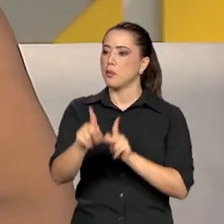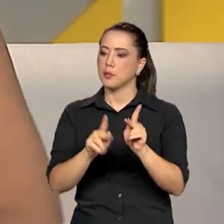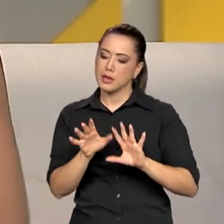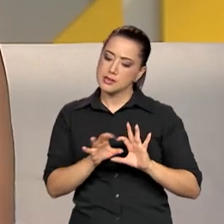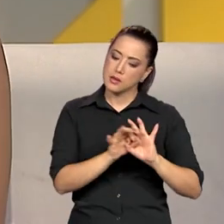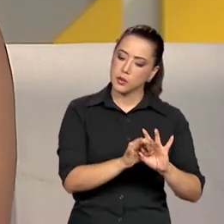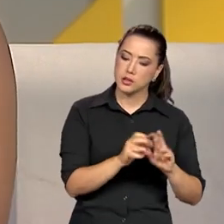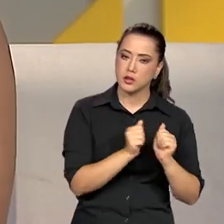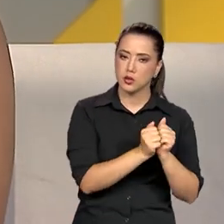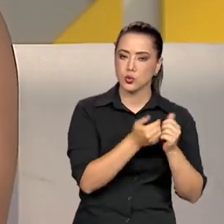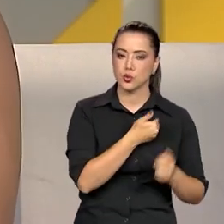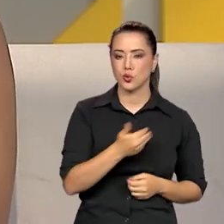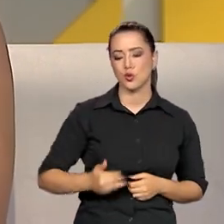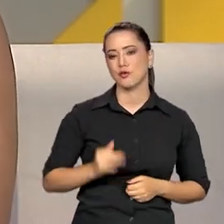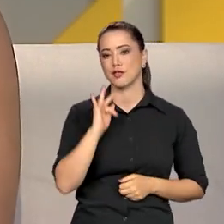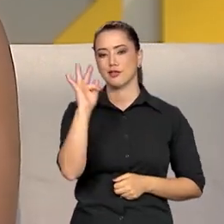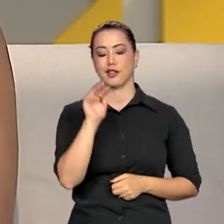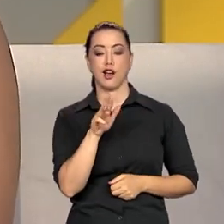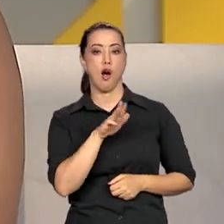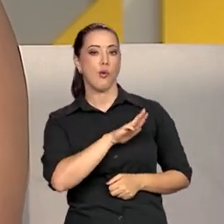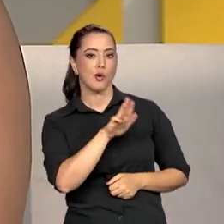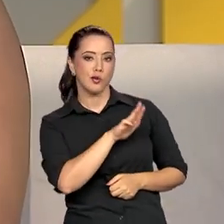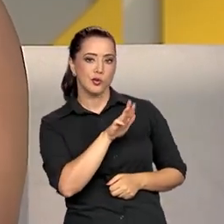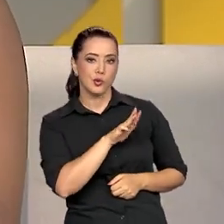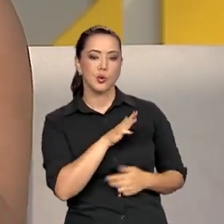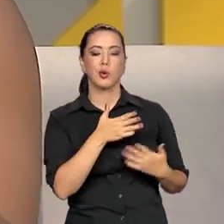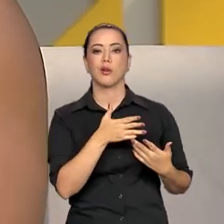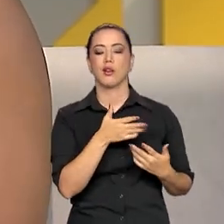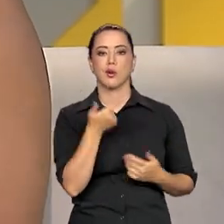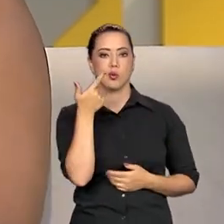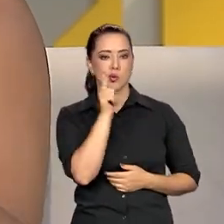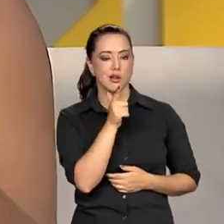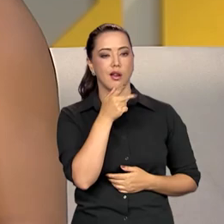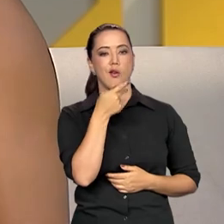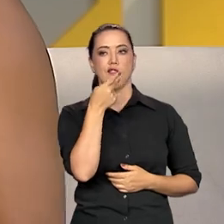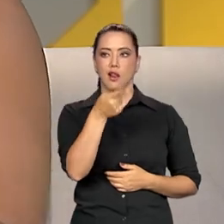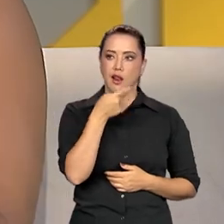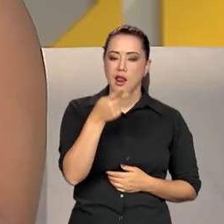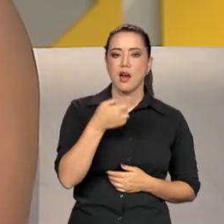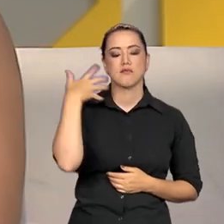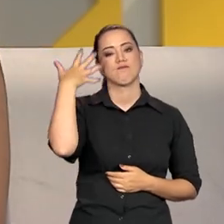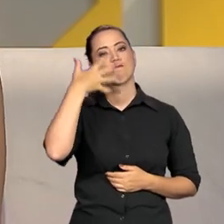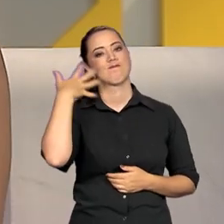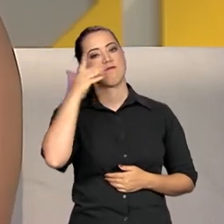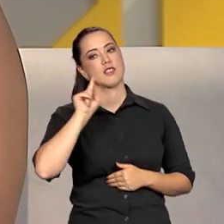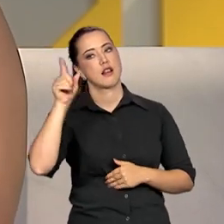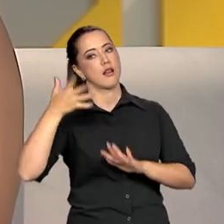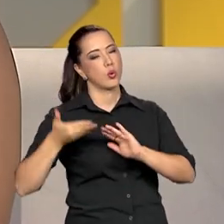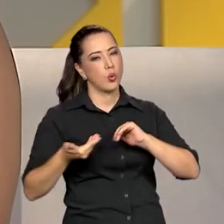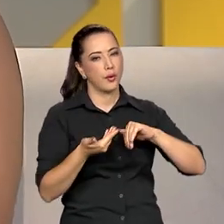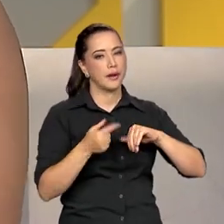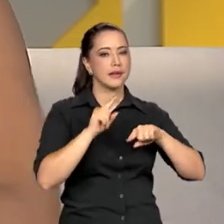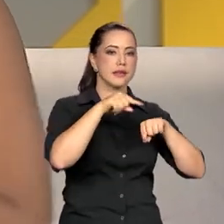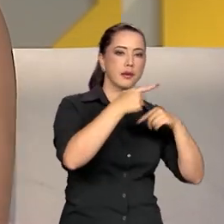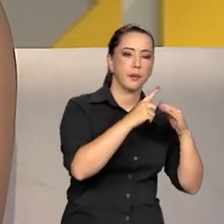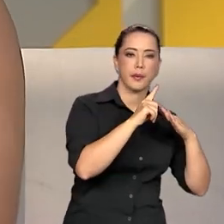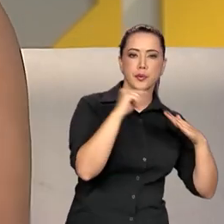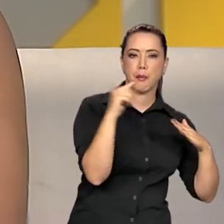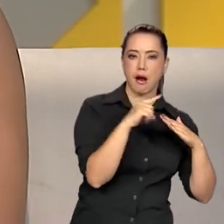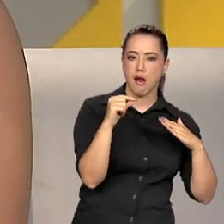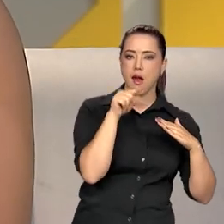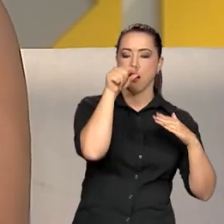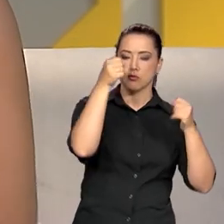dentro do governo federal, que o Lula fez lá, né? O presidente Lula fez no seu discurso, tanto no Congresso, quanto no Palácio, para